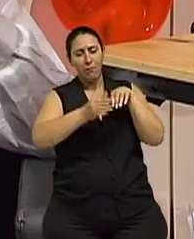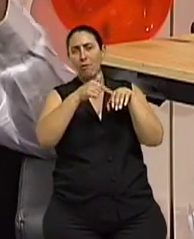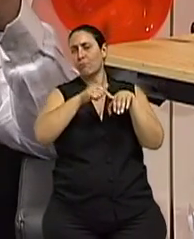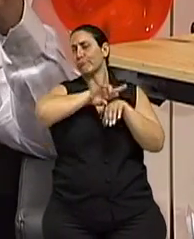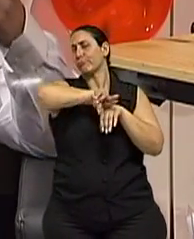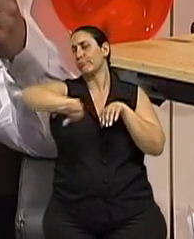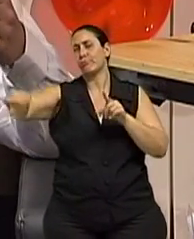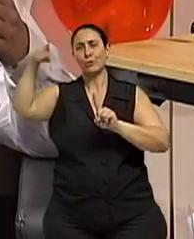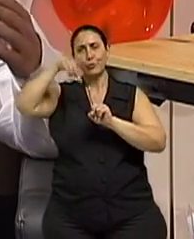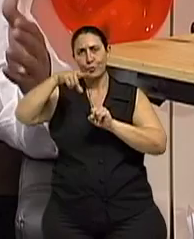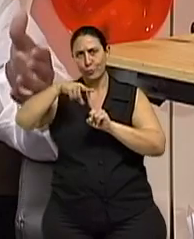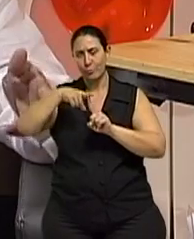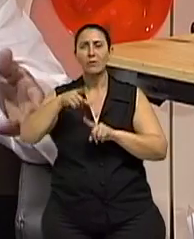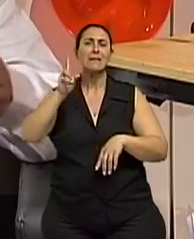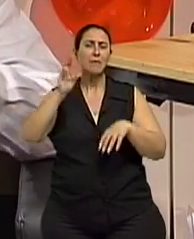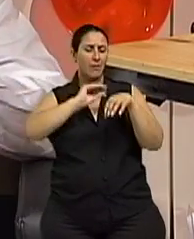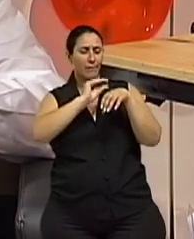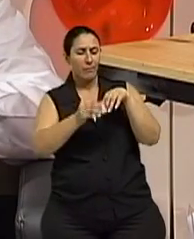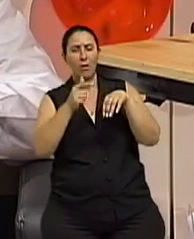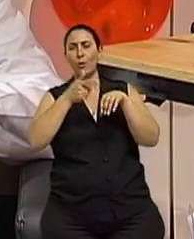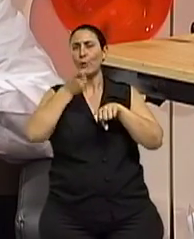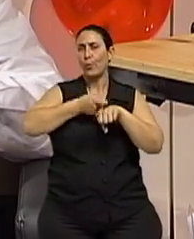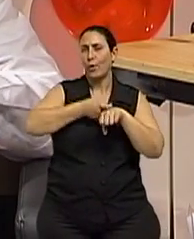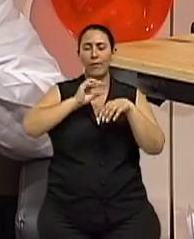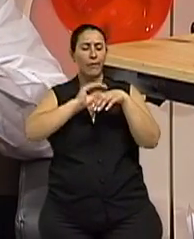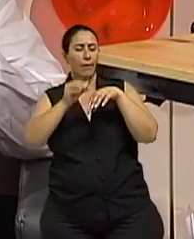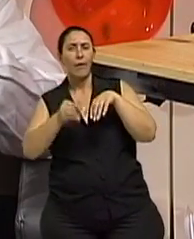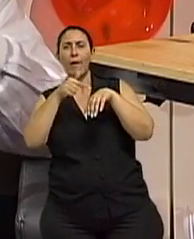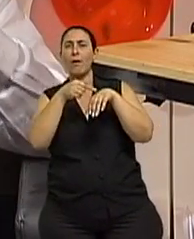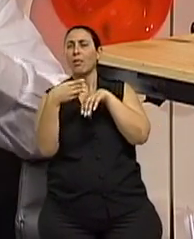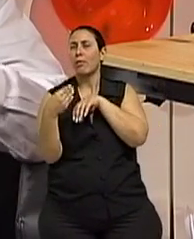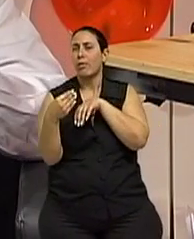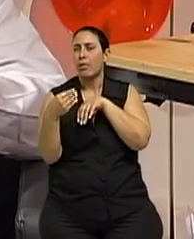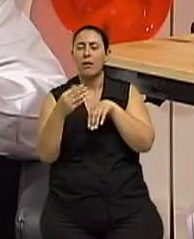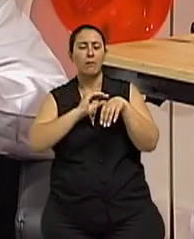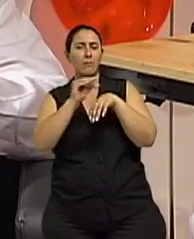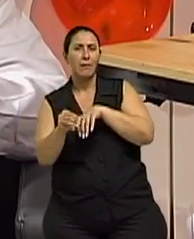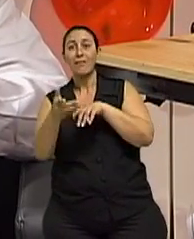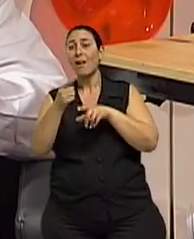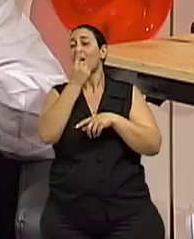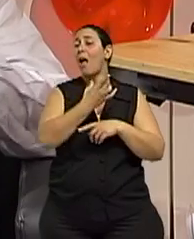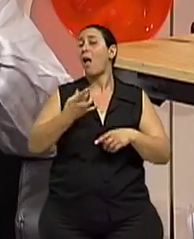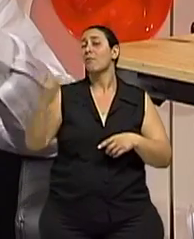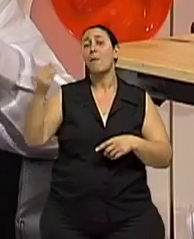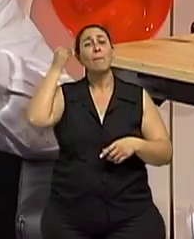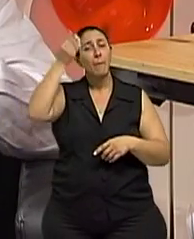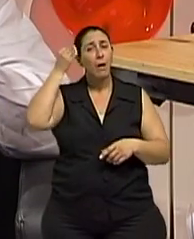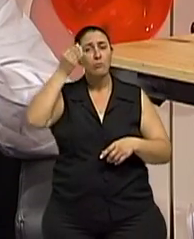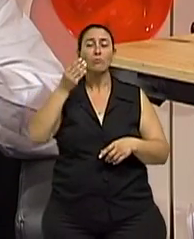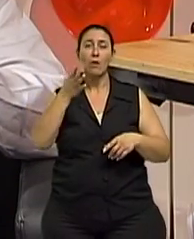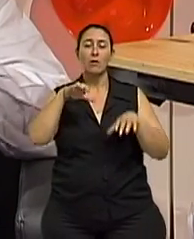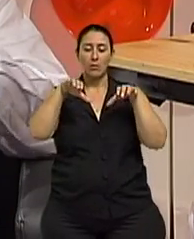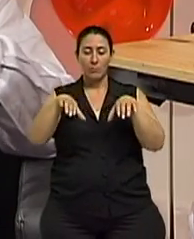Existem próteses, a gente diz, cimentadas, próteses não cimentadas. Cada médico tem uma determinada experiência. As duas